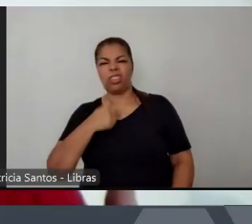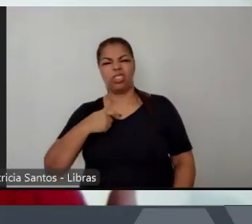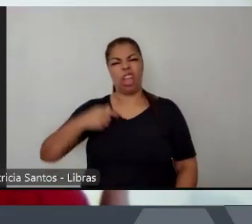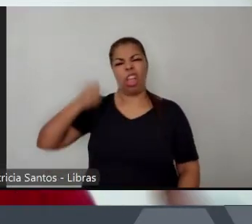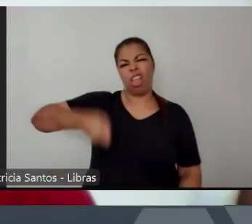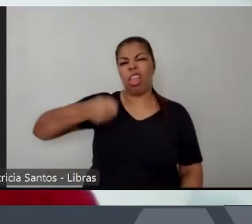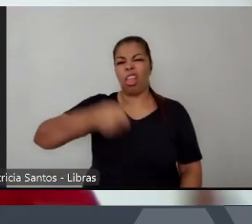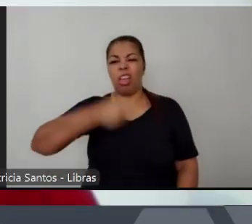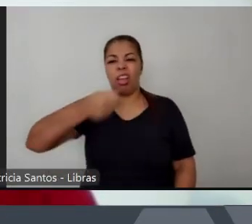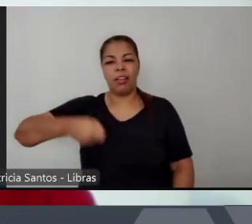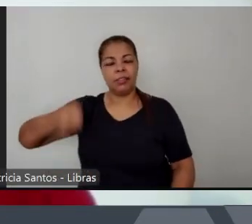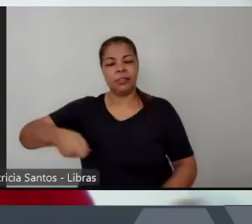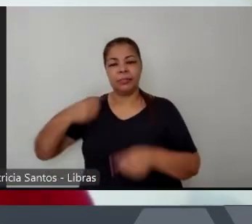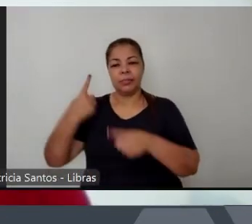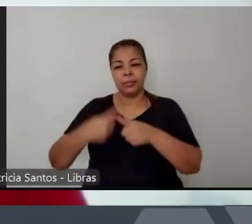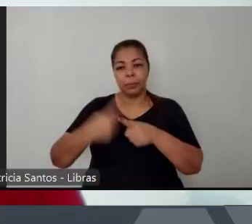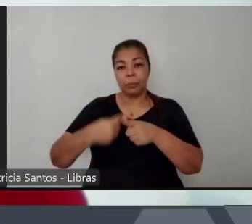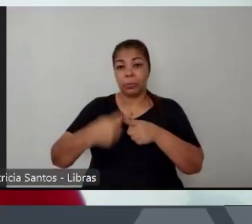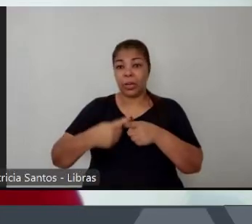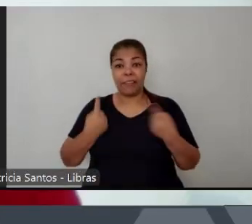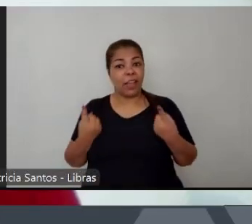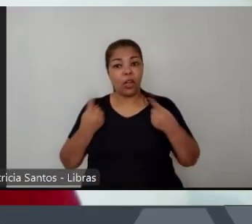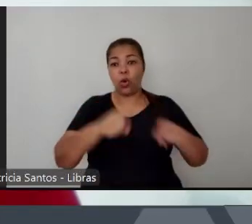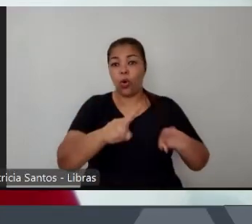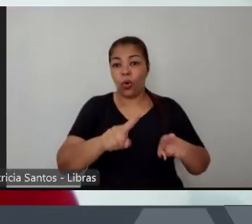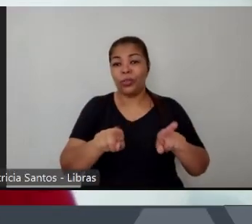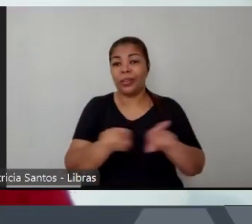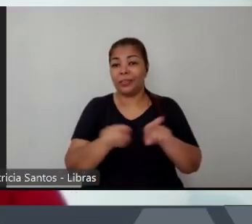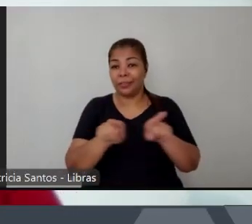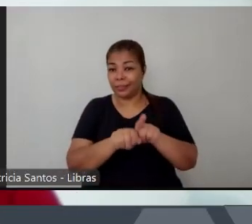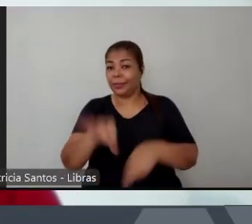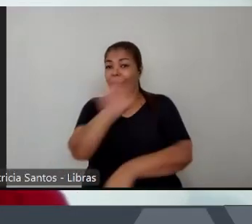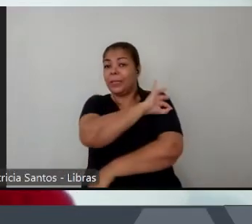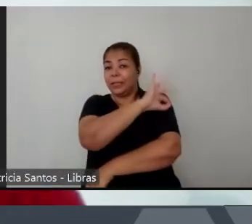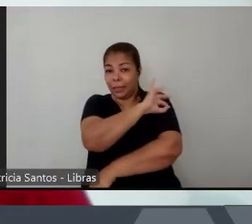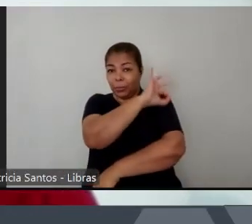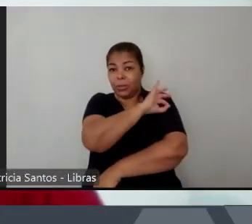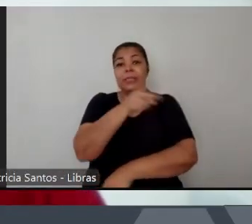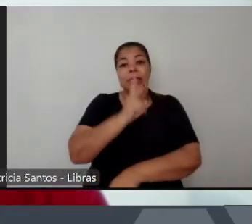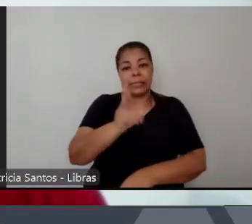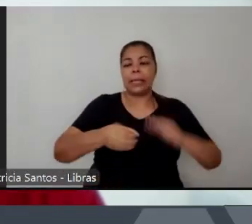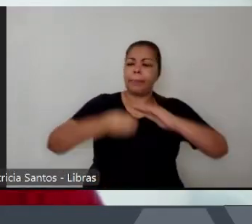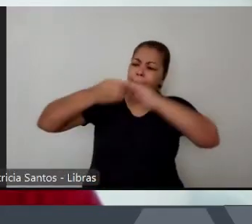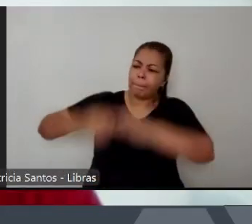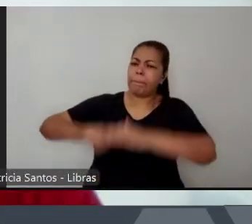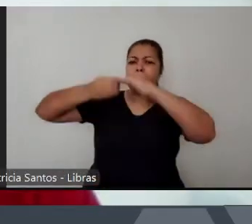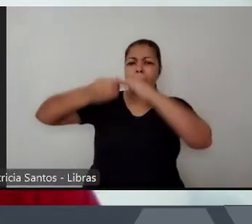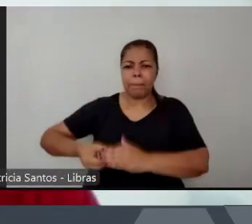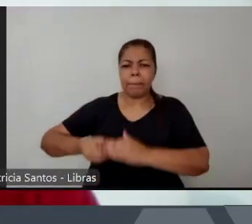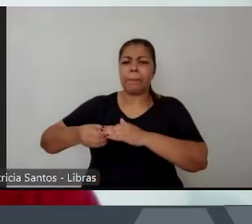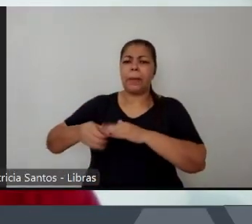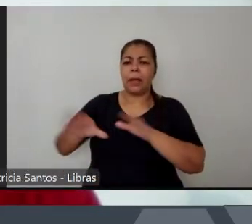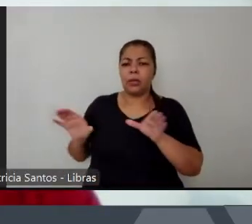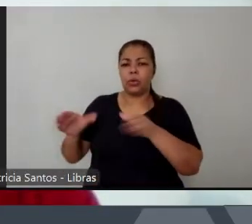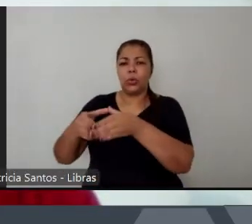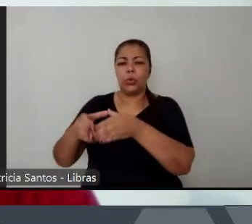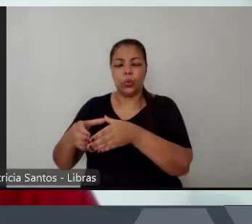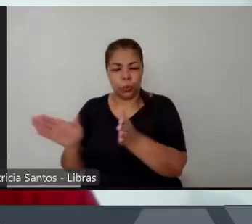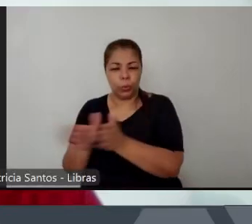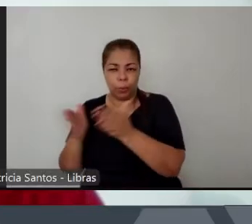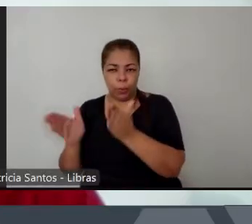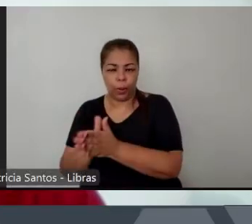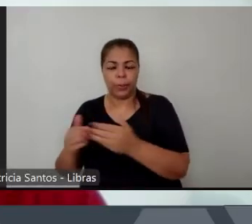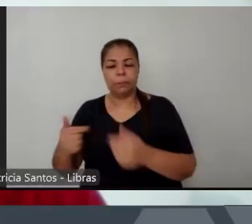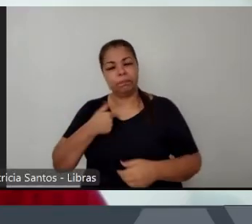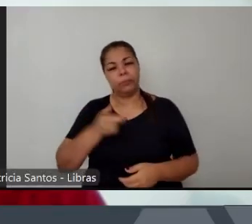uma polícia violenta de uma institucionalidade violenta contra os pobres como eu como eu costumo comparar